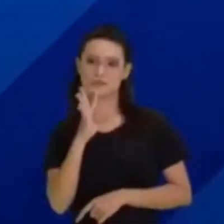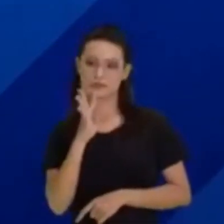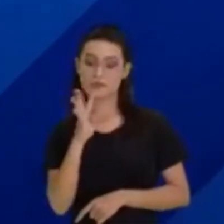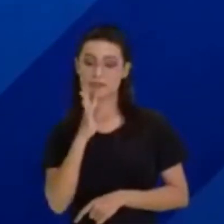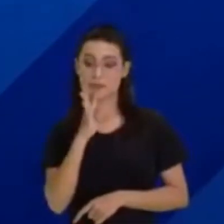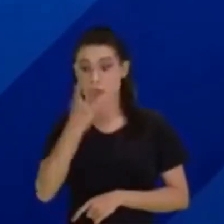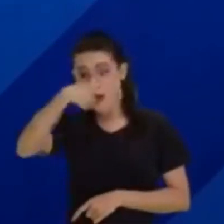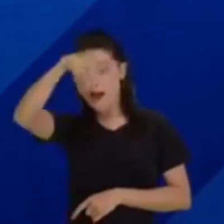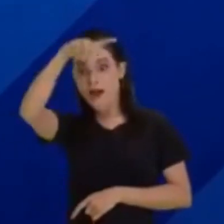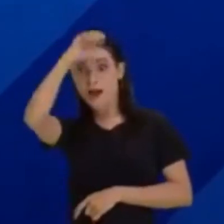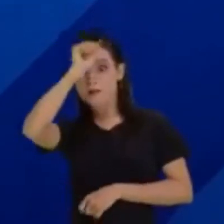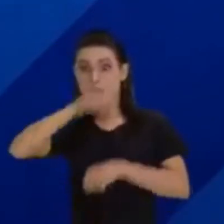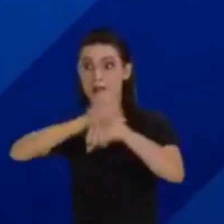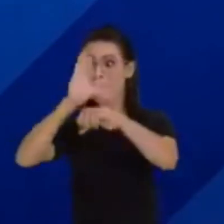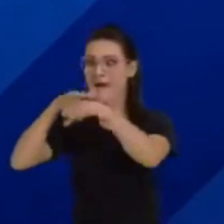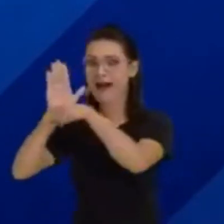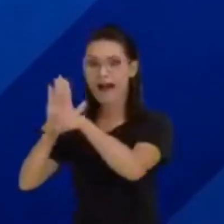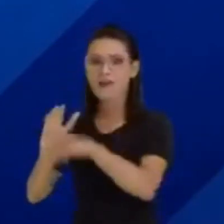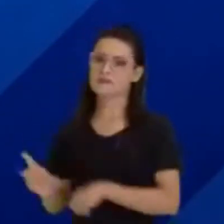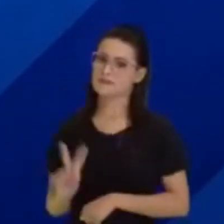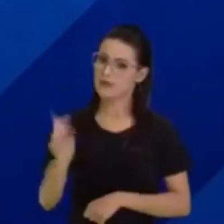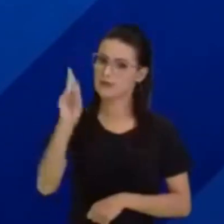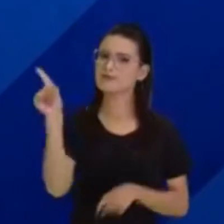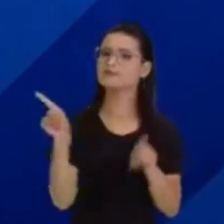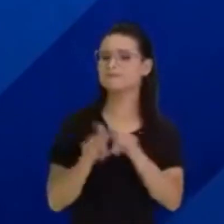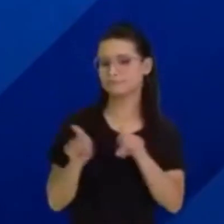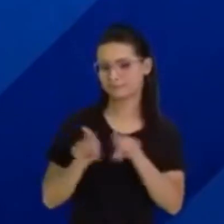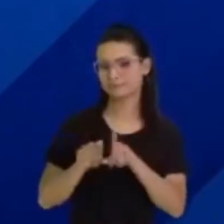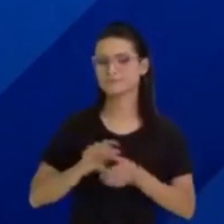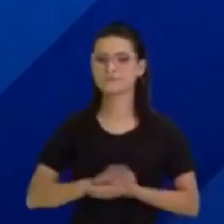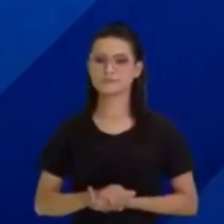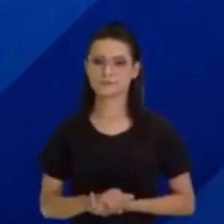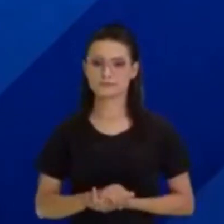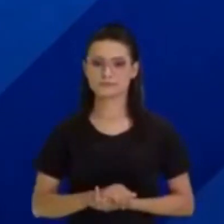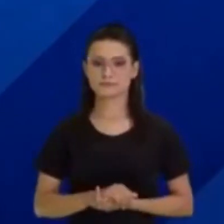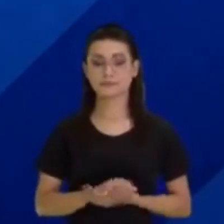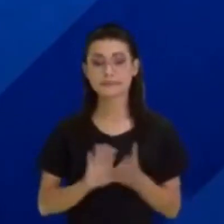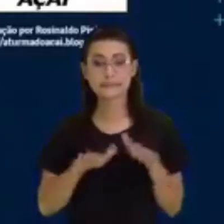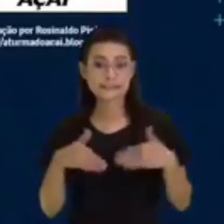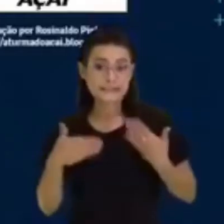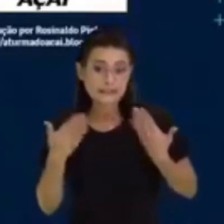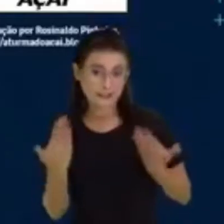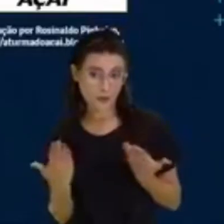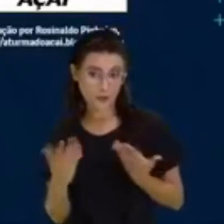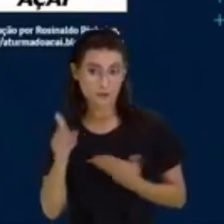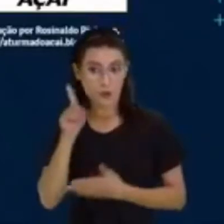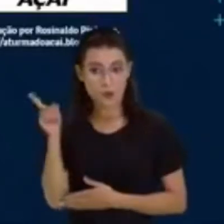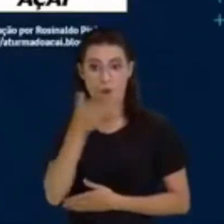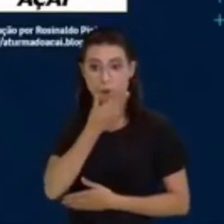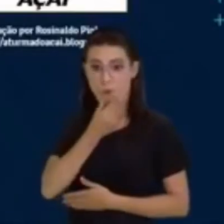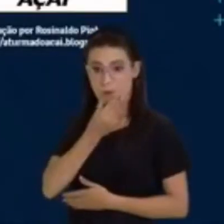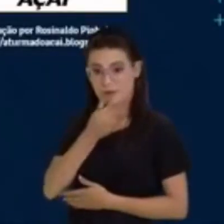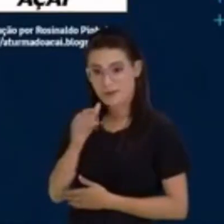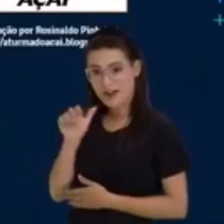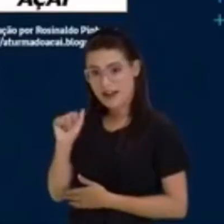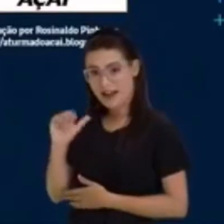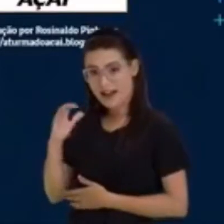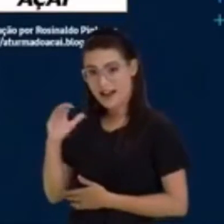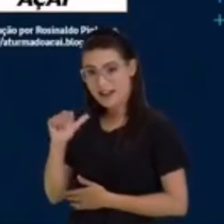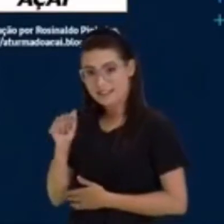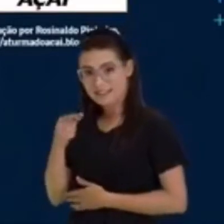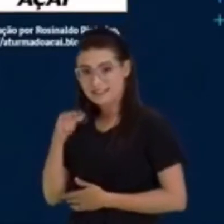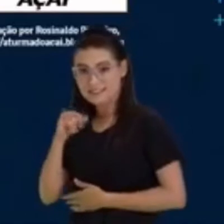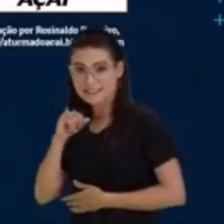aprendermos também a valorizar. Então, açaí, personagem principal da